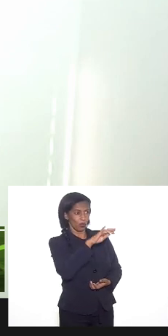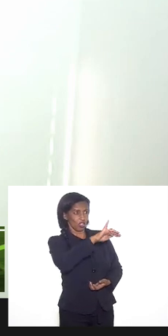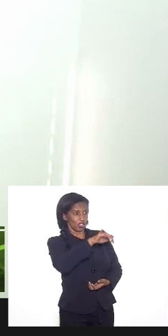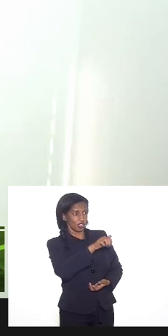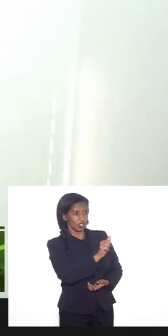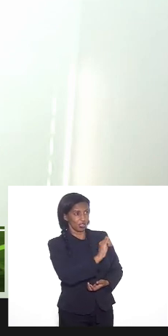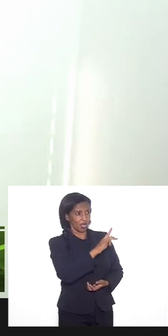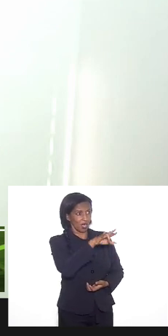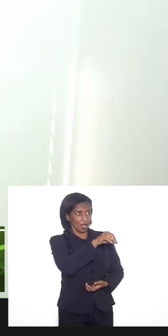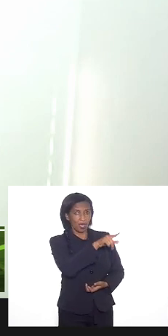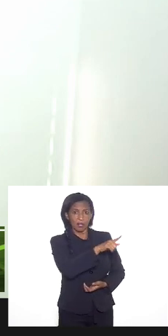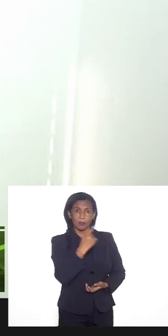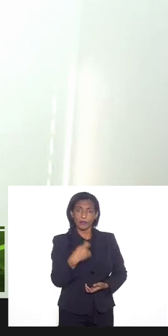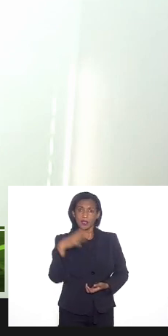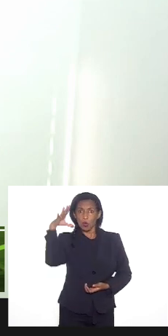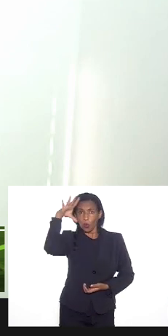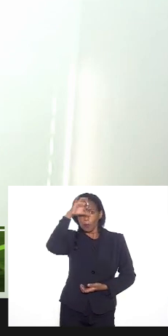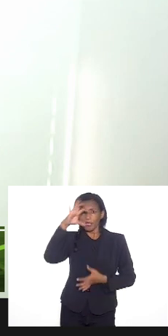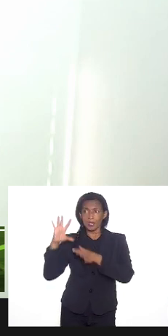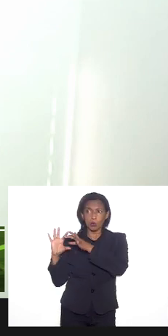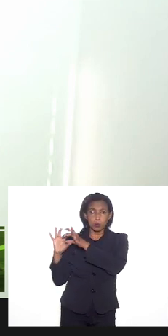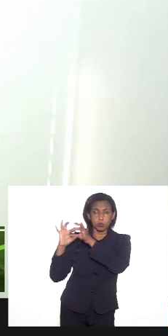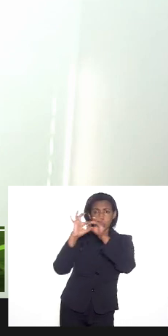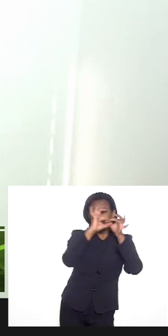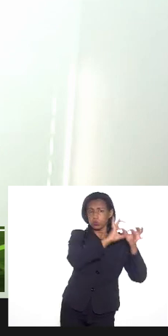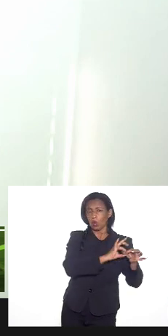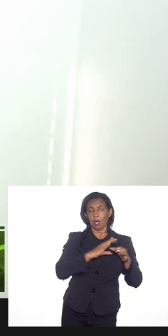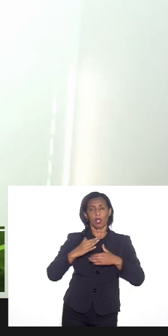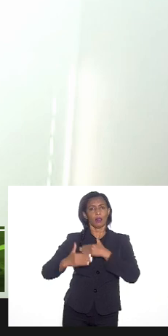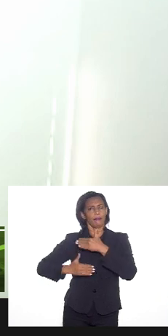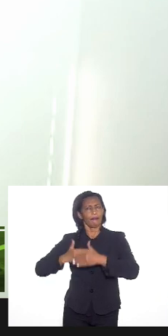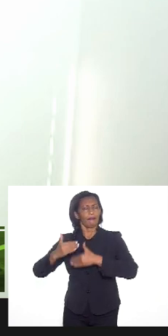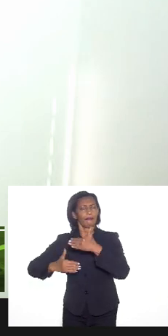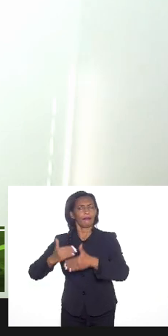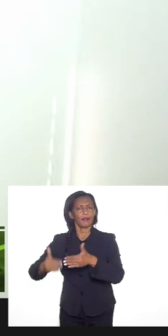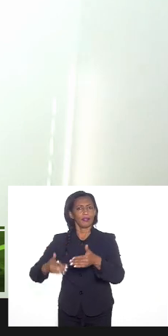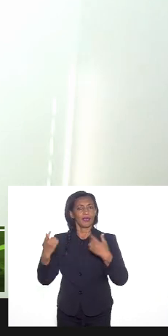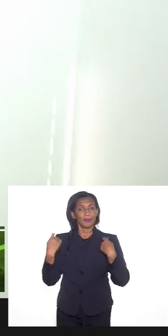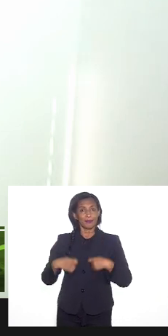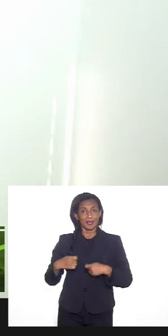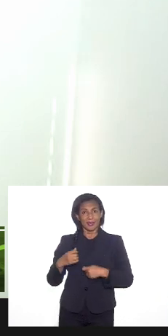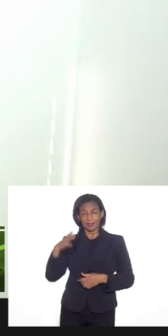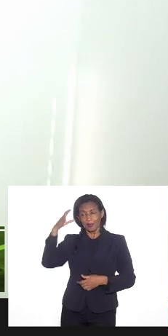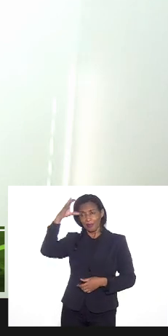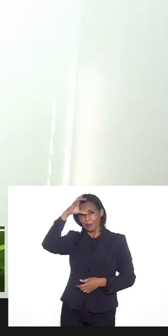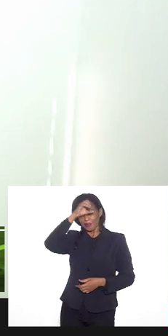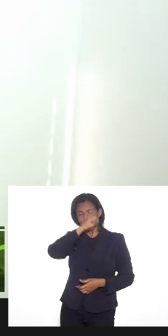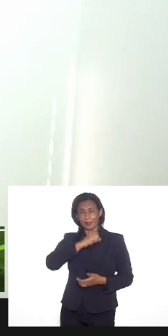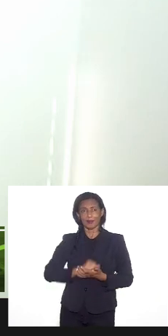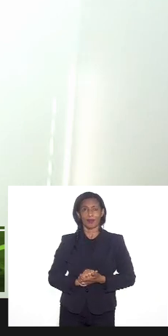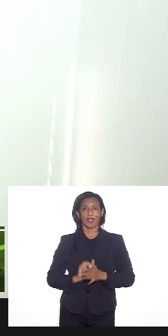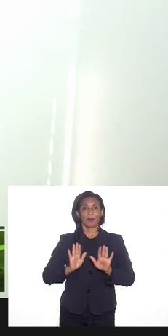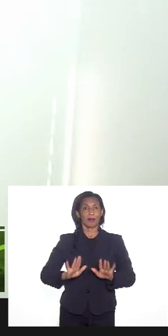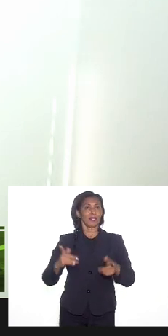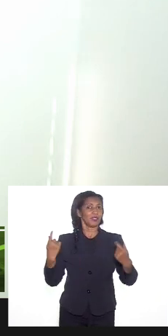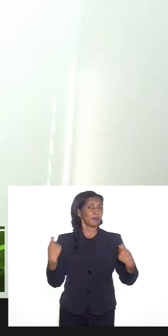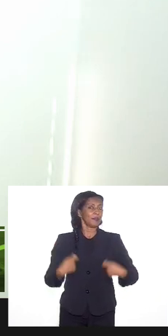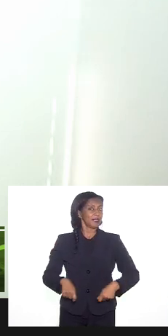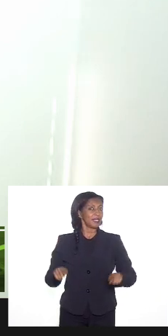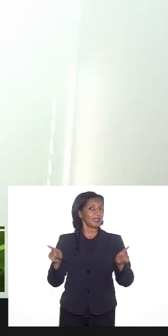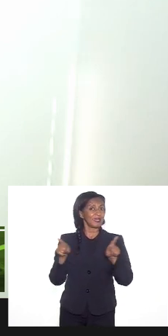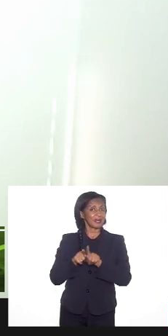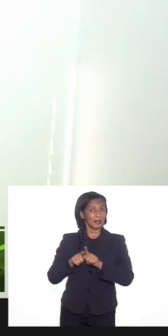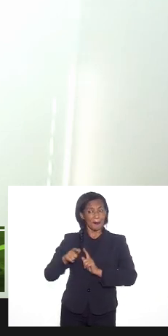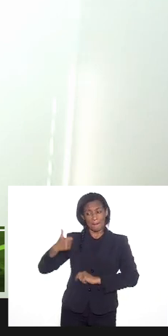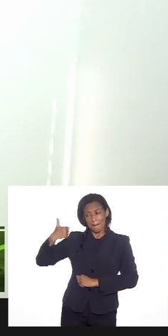é preciso compreender todo um processo é preciso compreender esse processo mas a gente precisa compreender